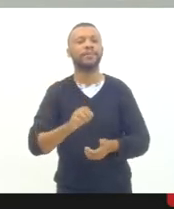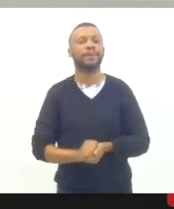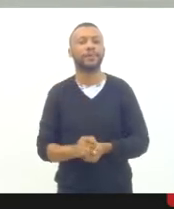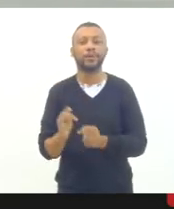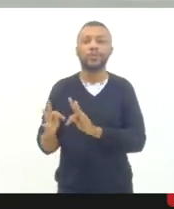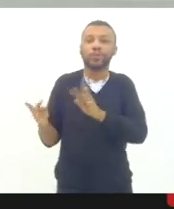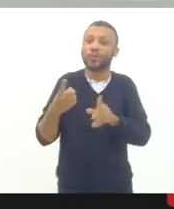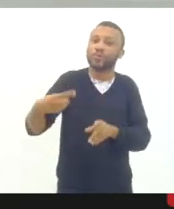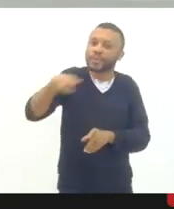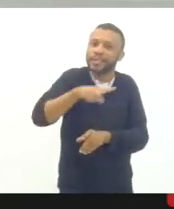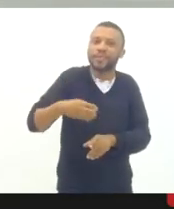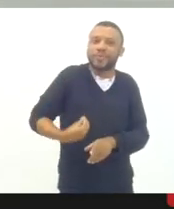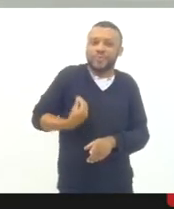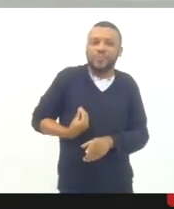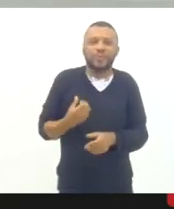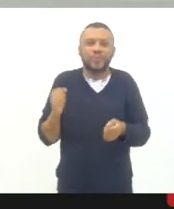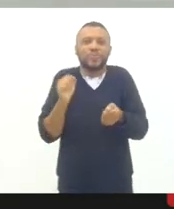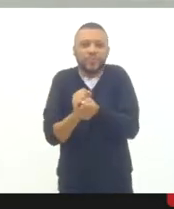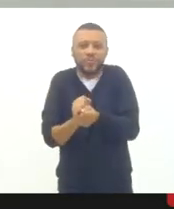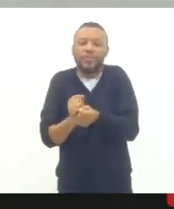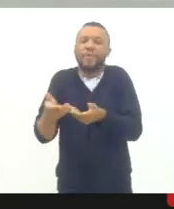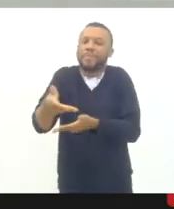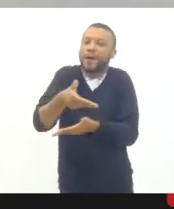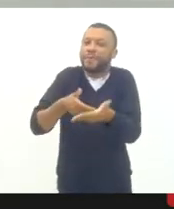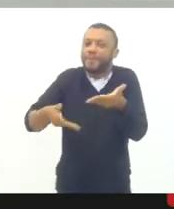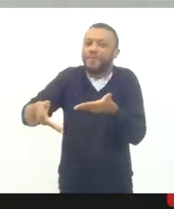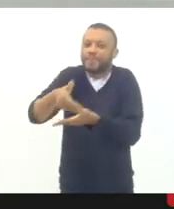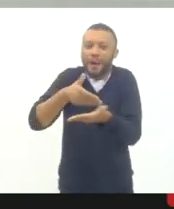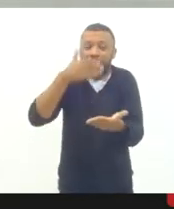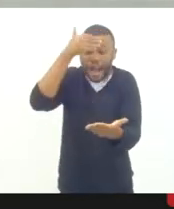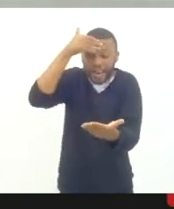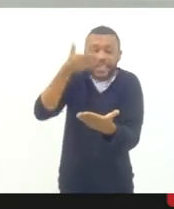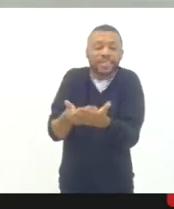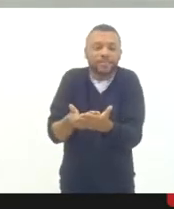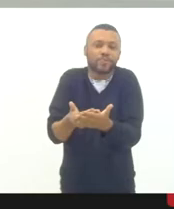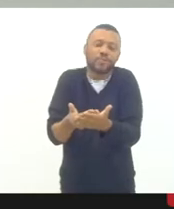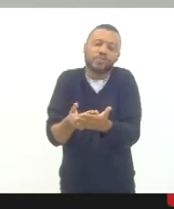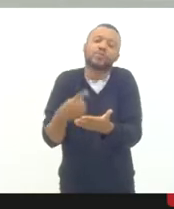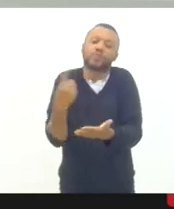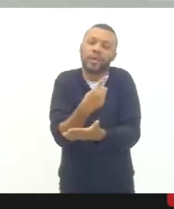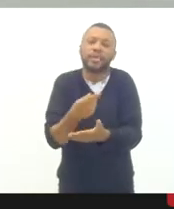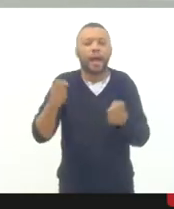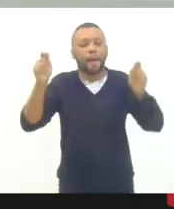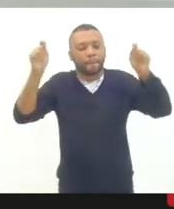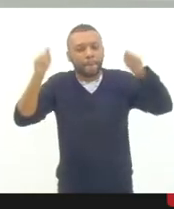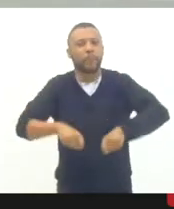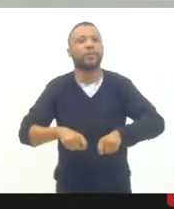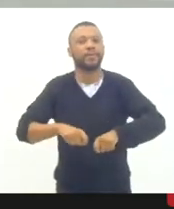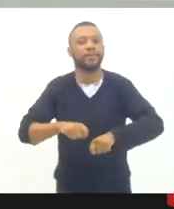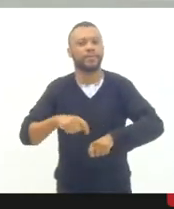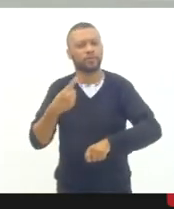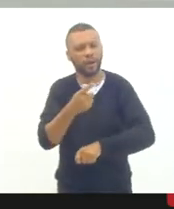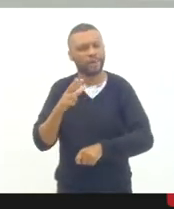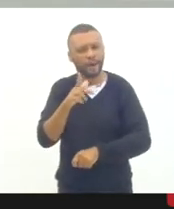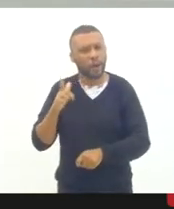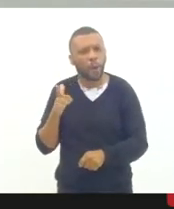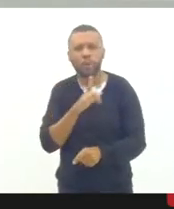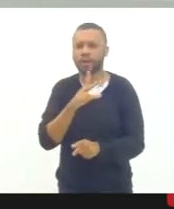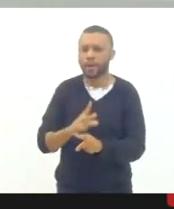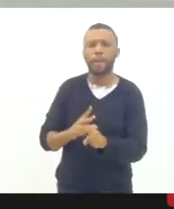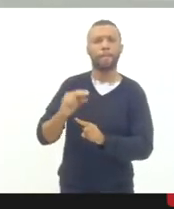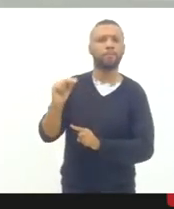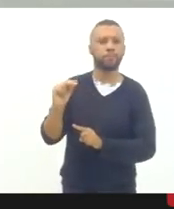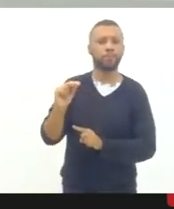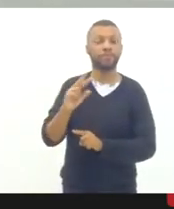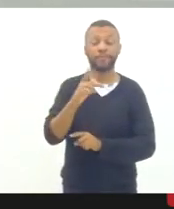estão envolvidos e acreditando que é possível e nós vamos chegar lá, nós